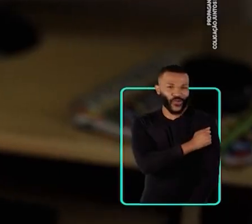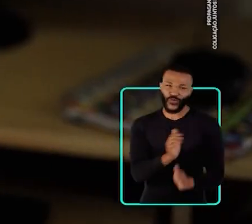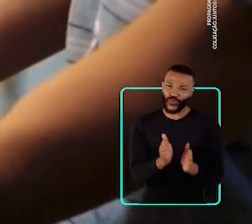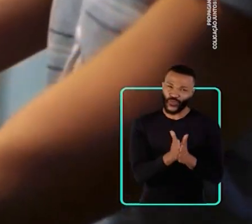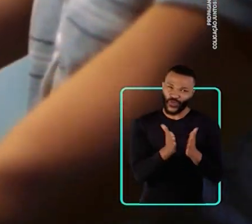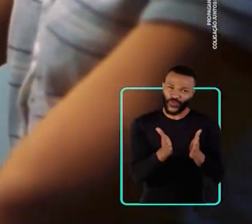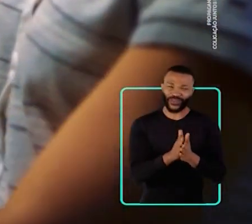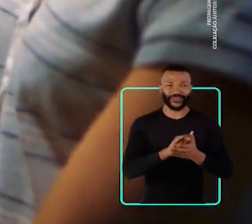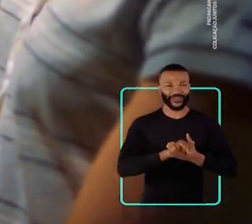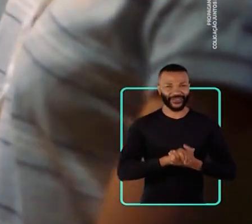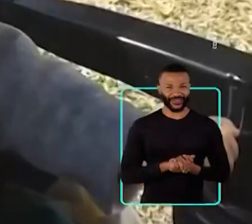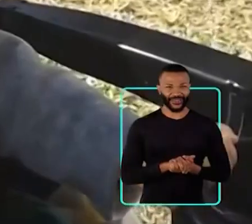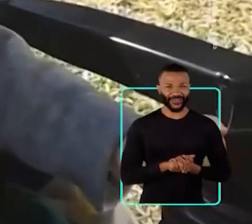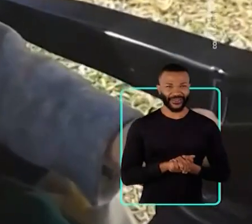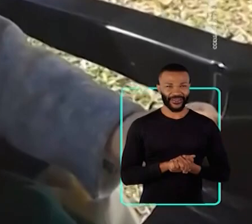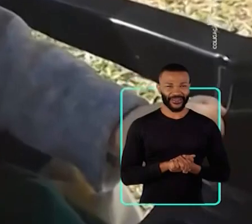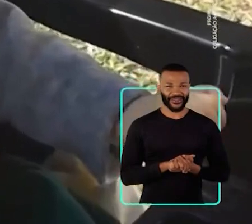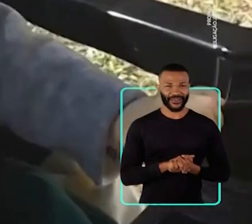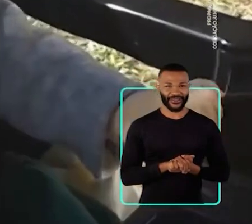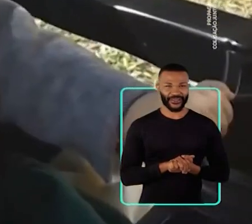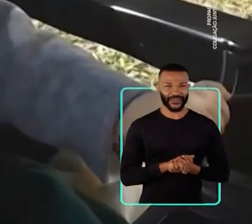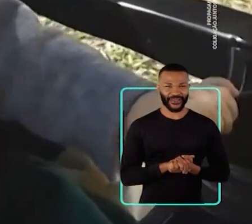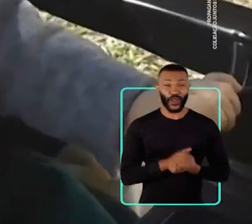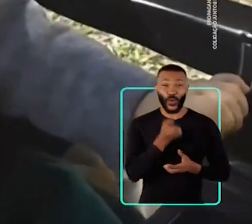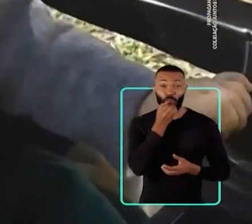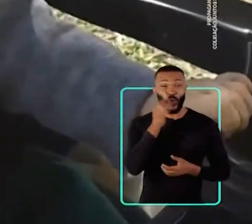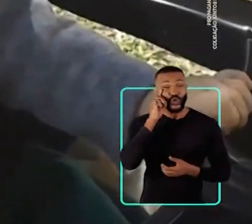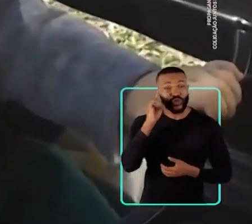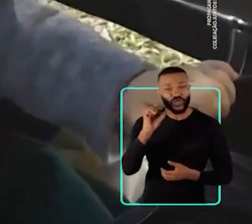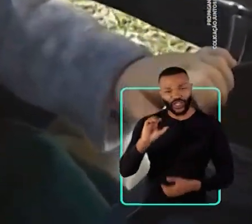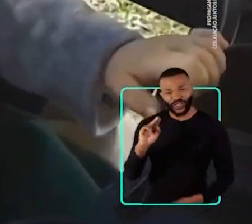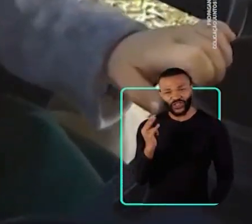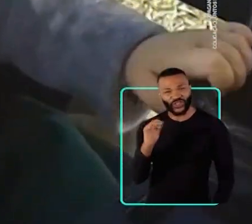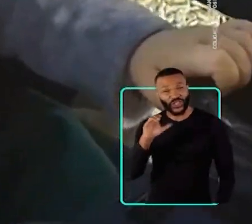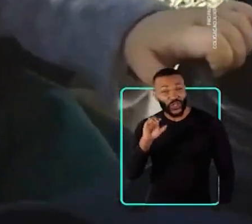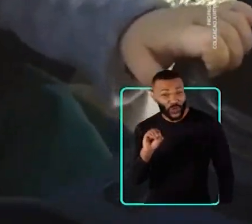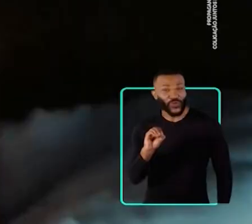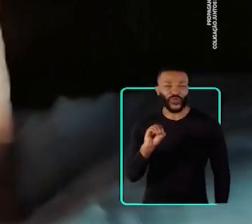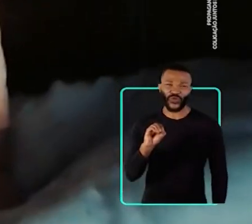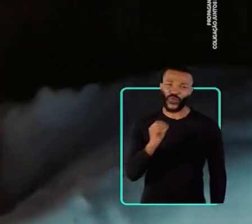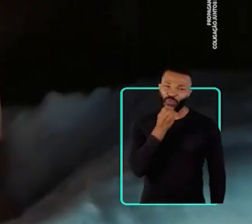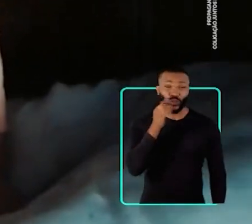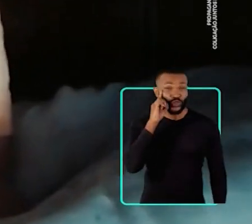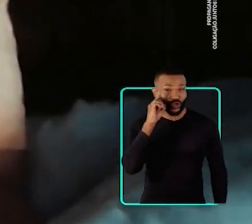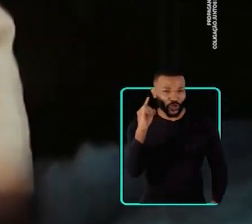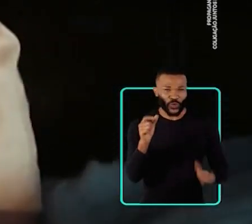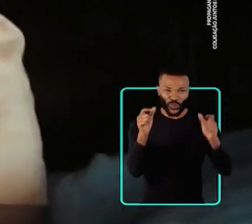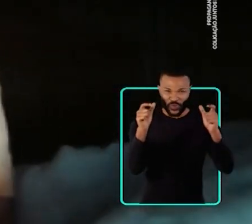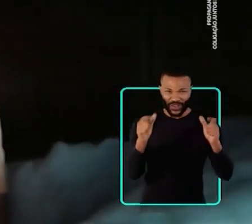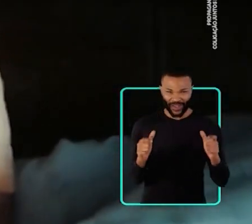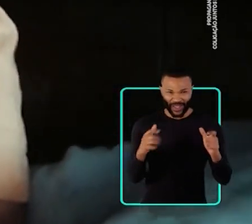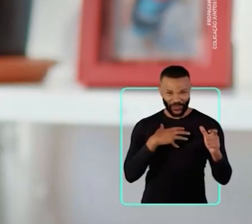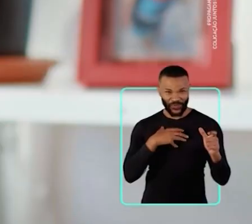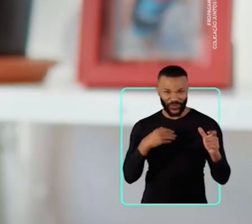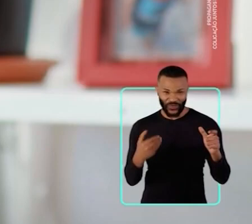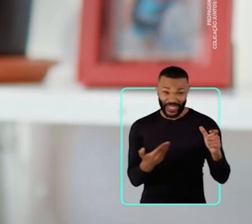de baixa renda. Bom dia, Chico! Bom dia! O lugar do Chico,